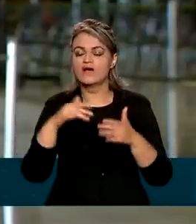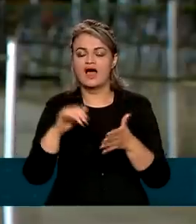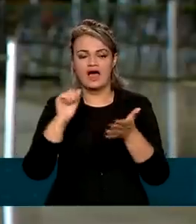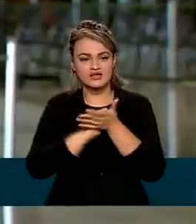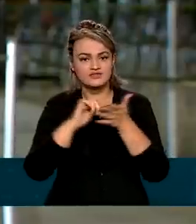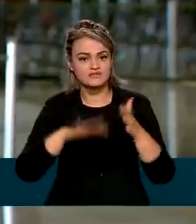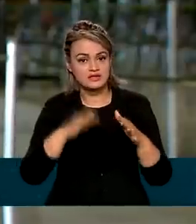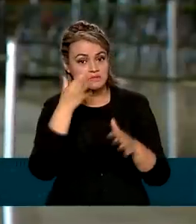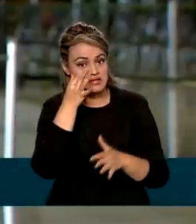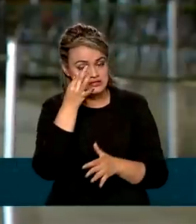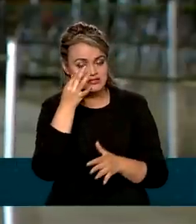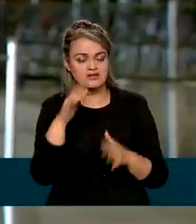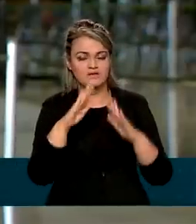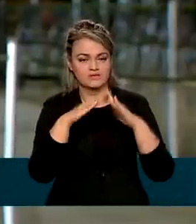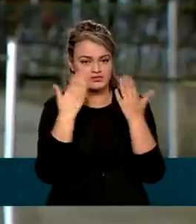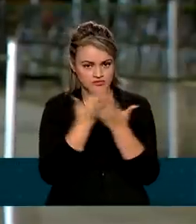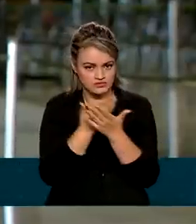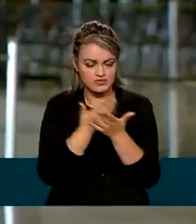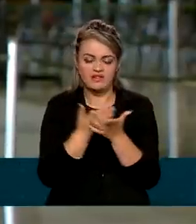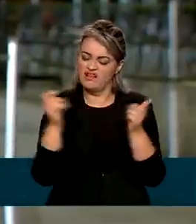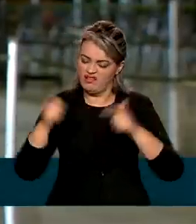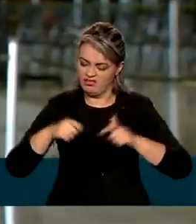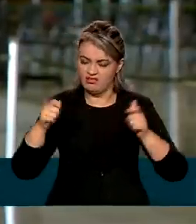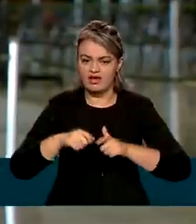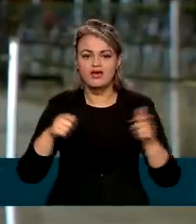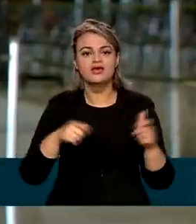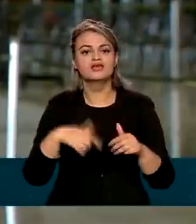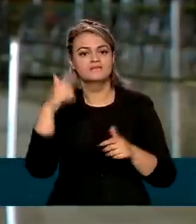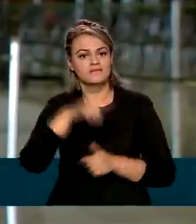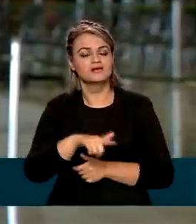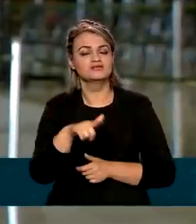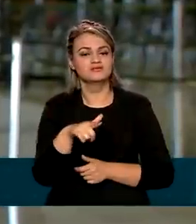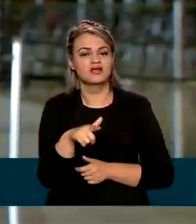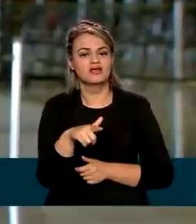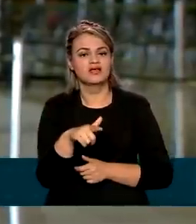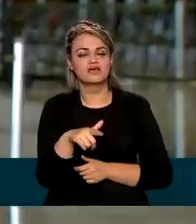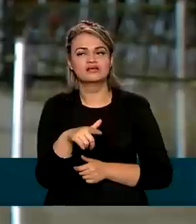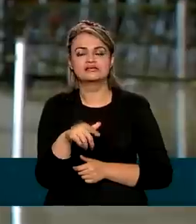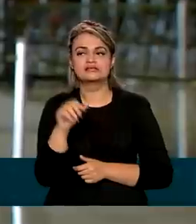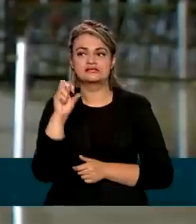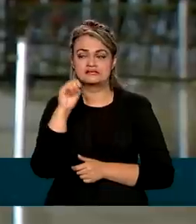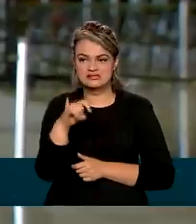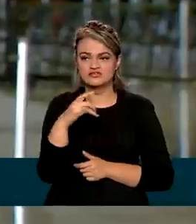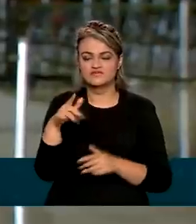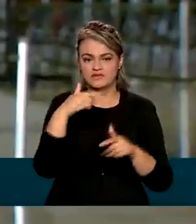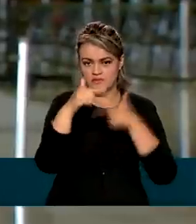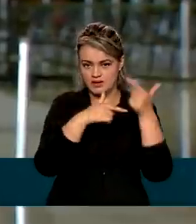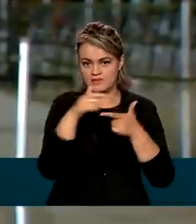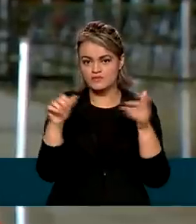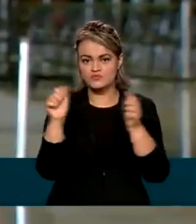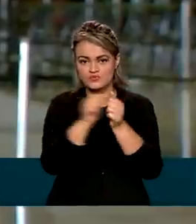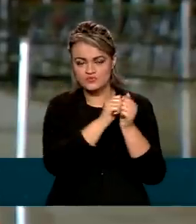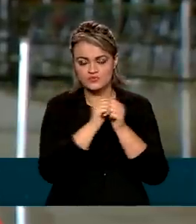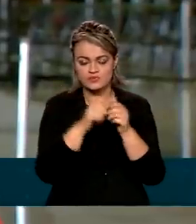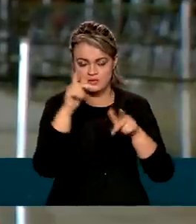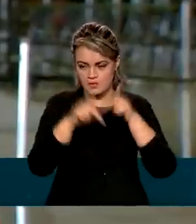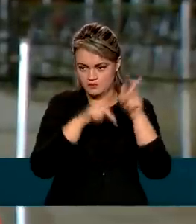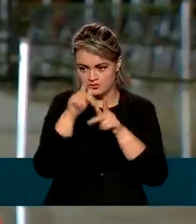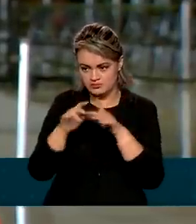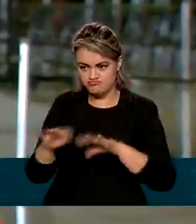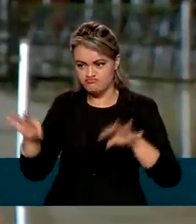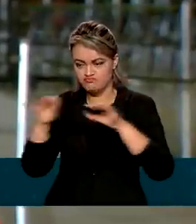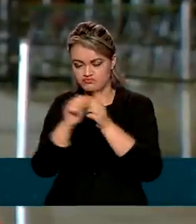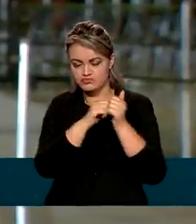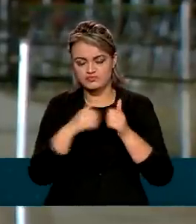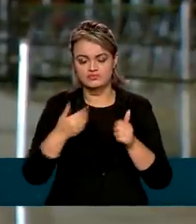presenciais nas escolas à volta às aulas e também disse que se houver um trabalho conjunto entre toda a população e também